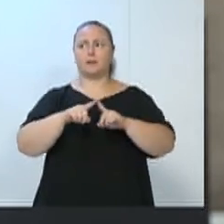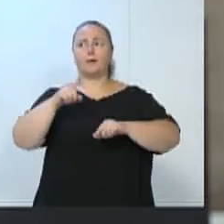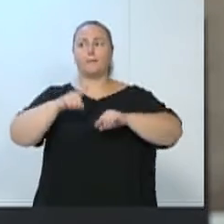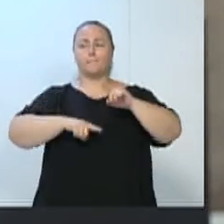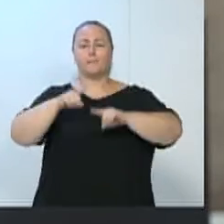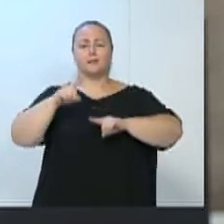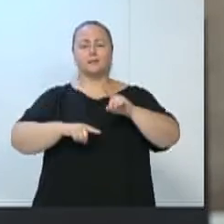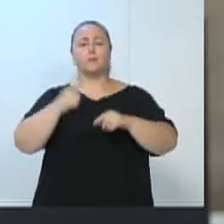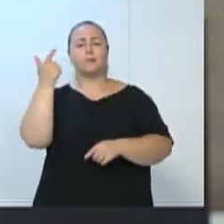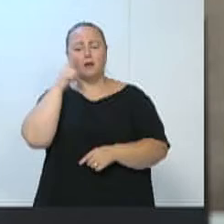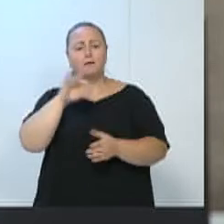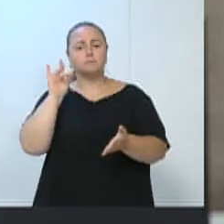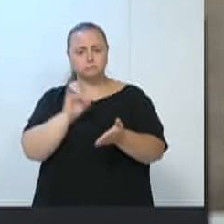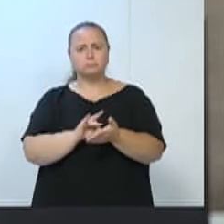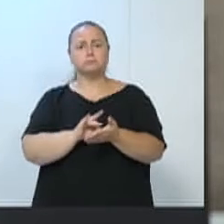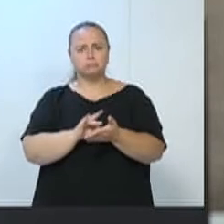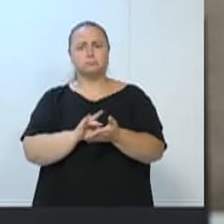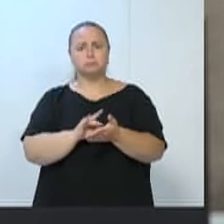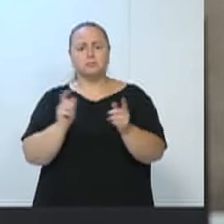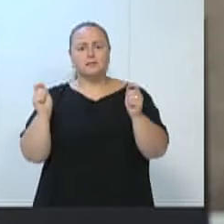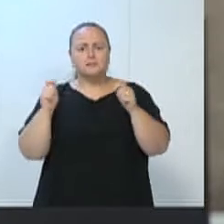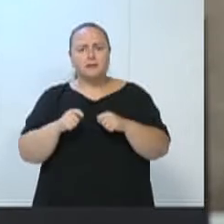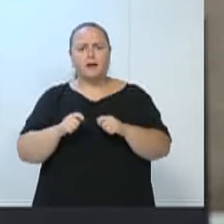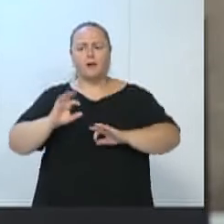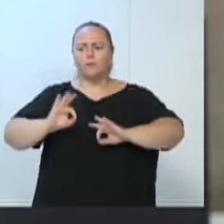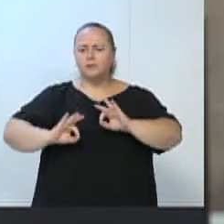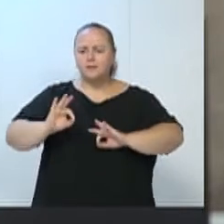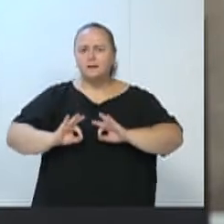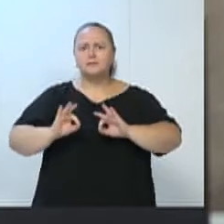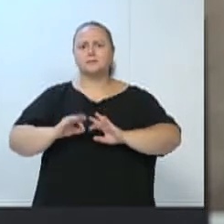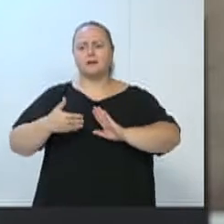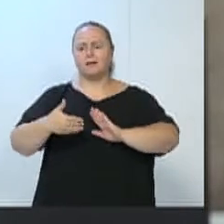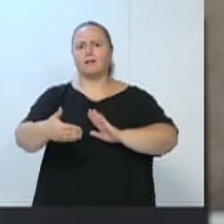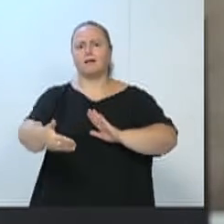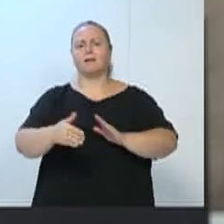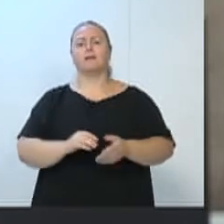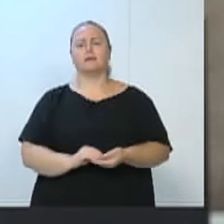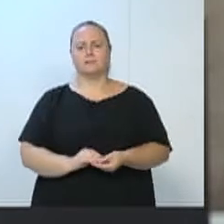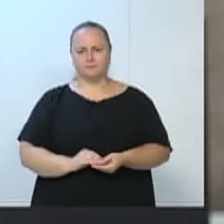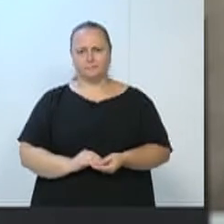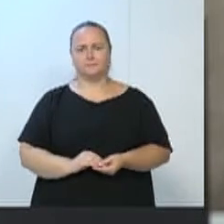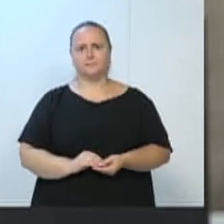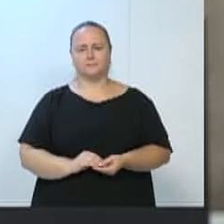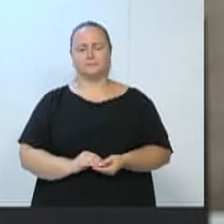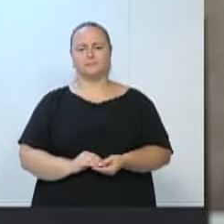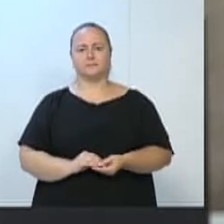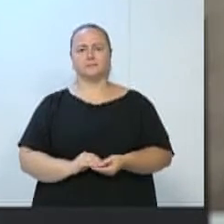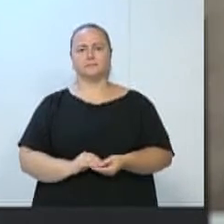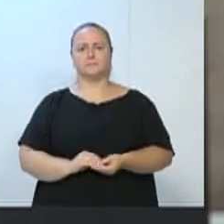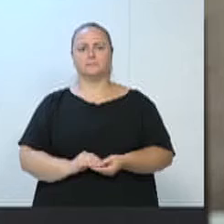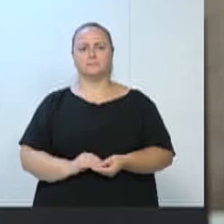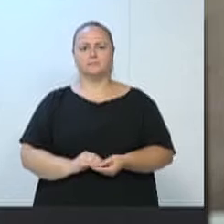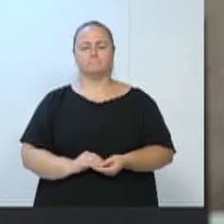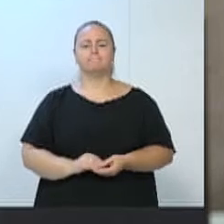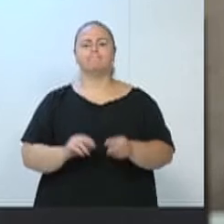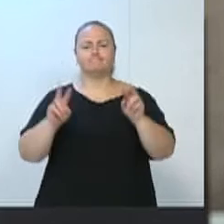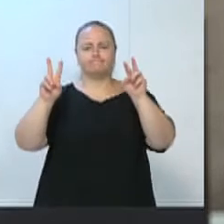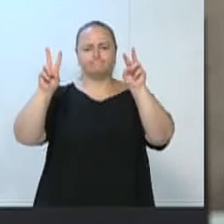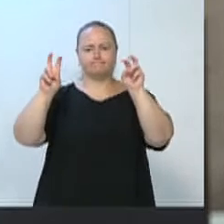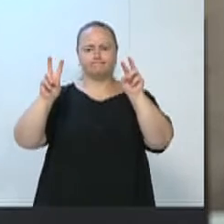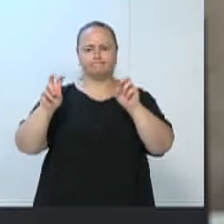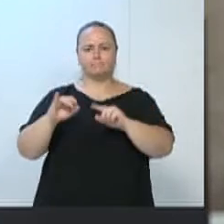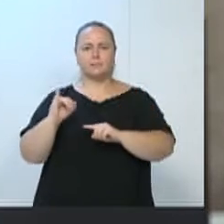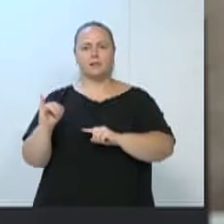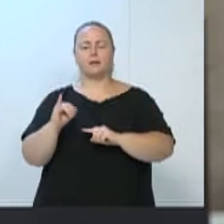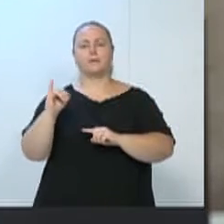pessoas poderem se trafegar com segurança. Então, temas importantes com relação